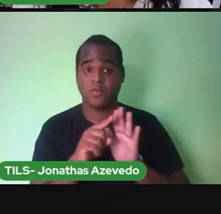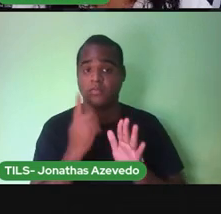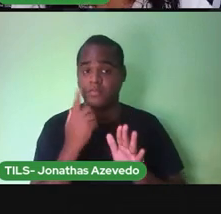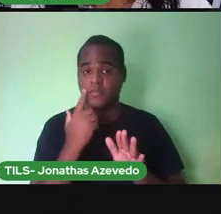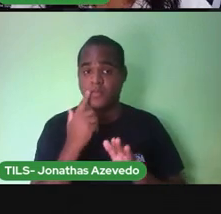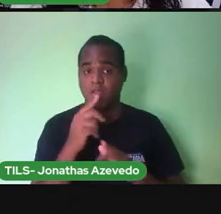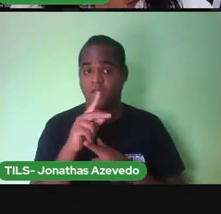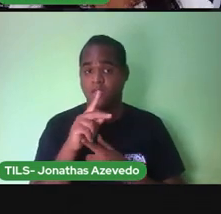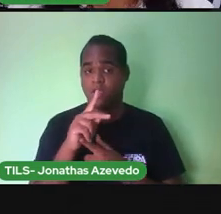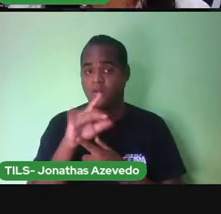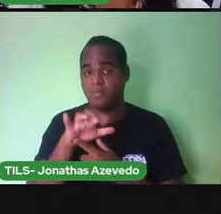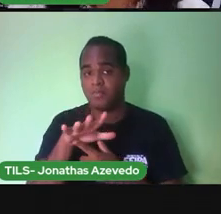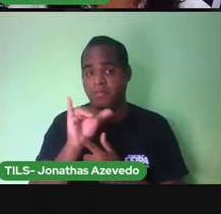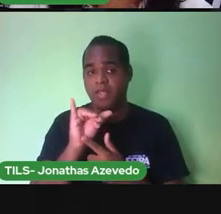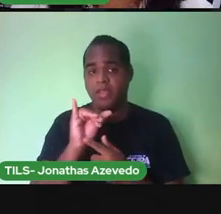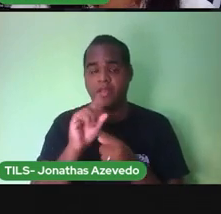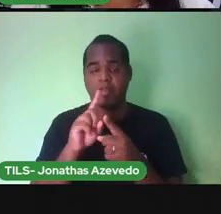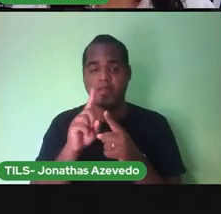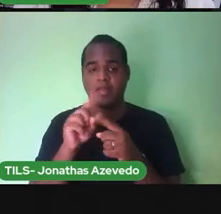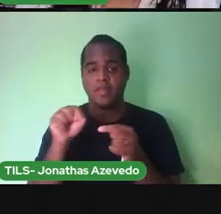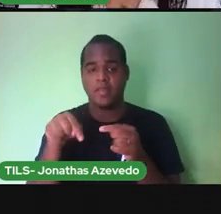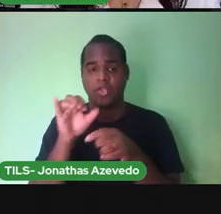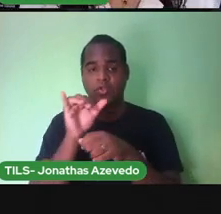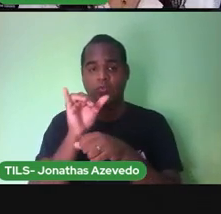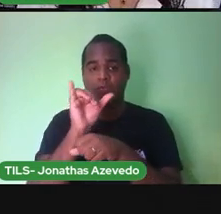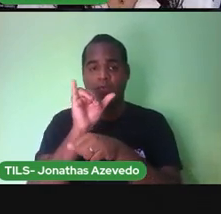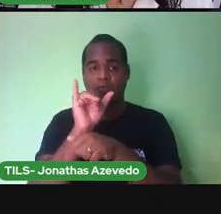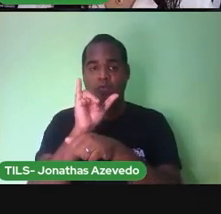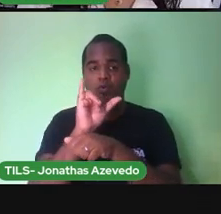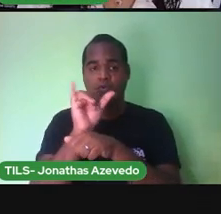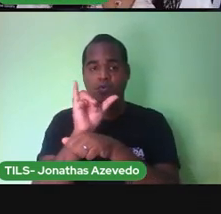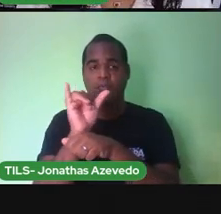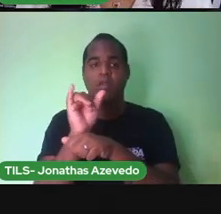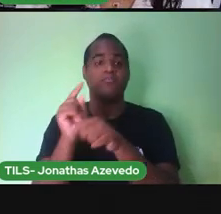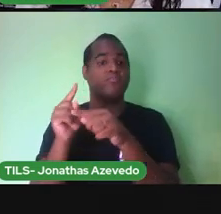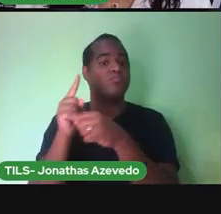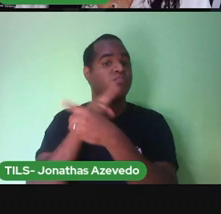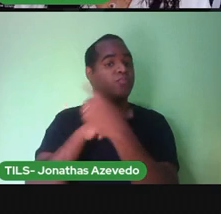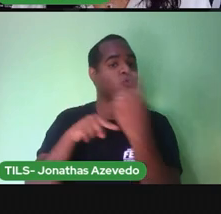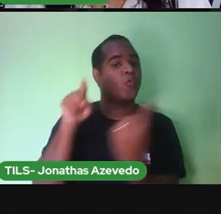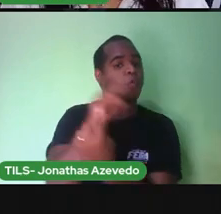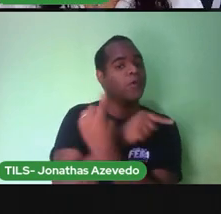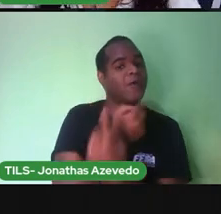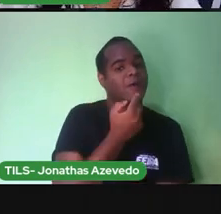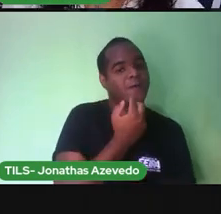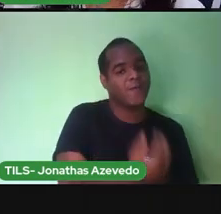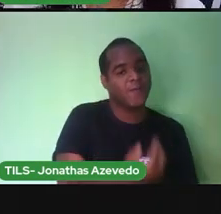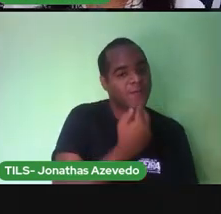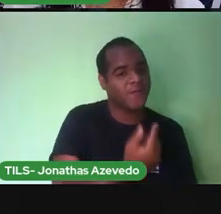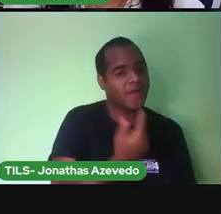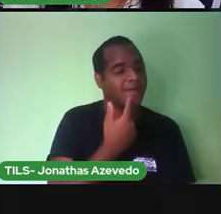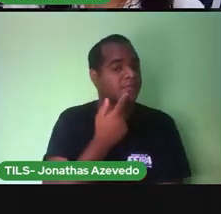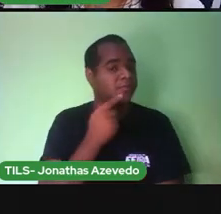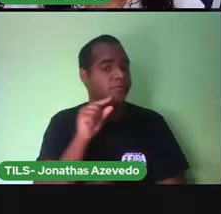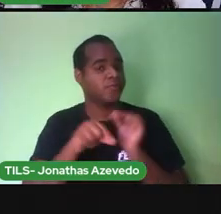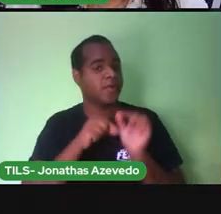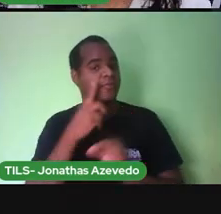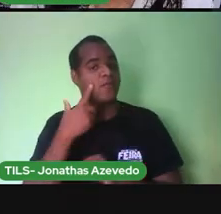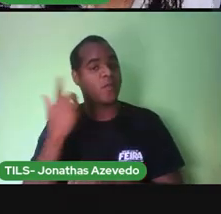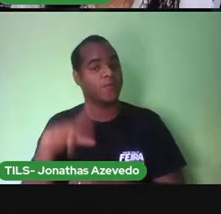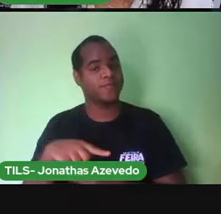playlist do segundo ano e voltar na aula passada de linguagem e repetir essa.